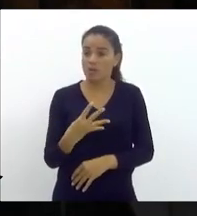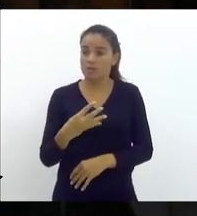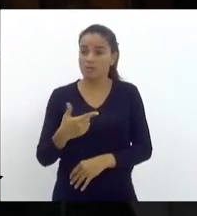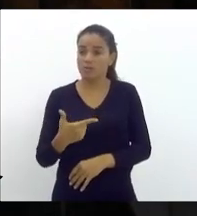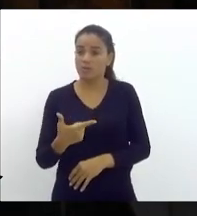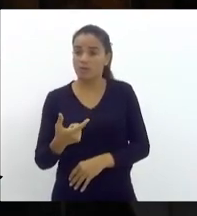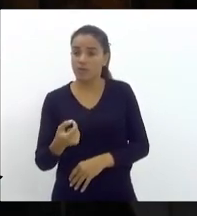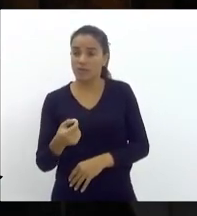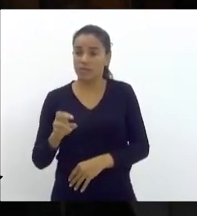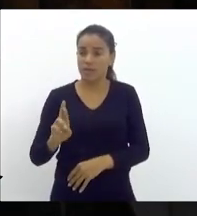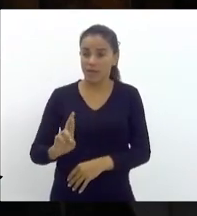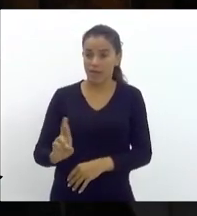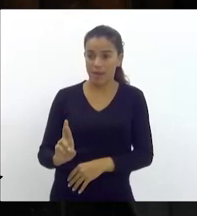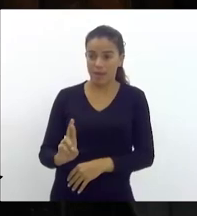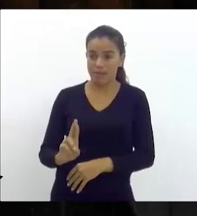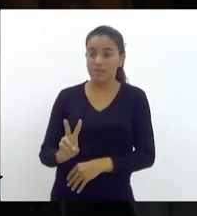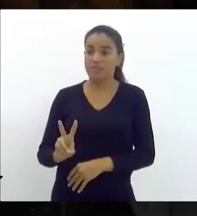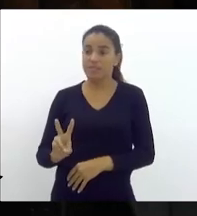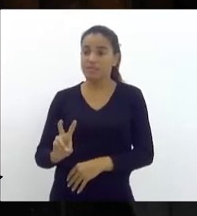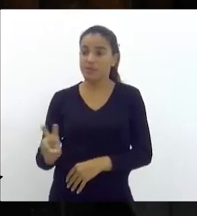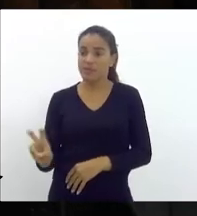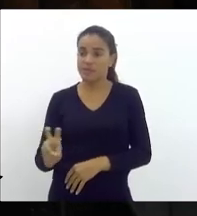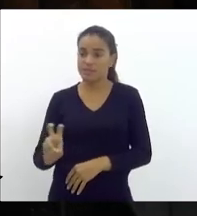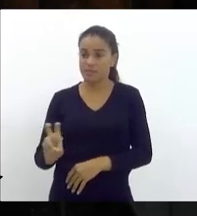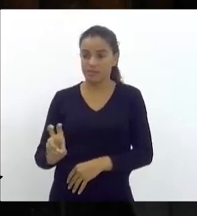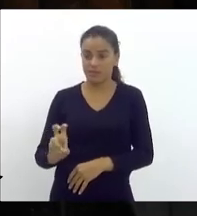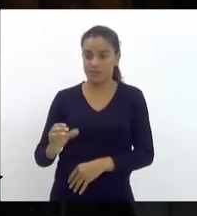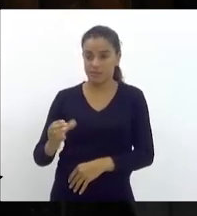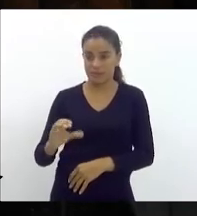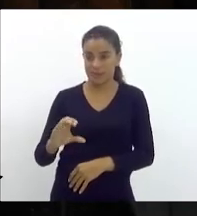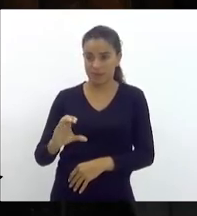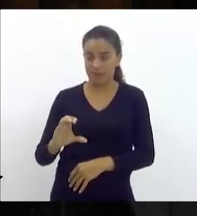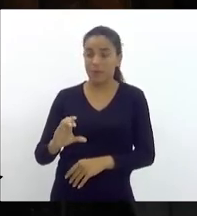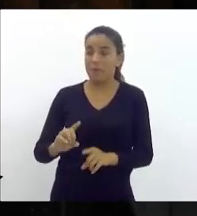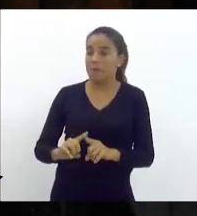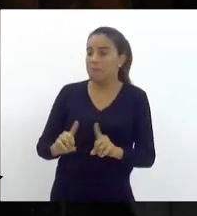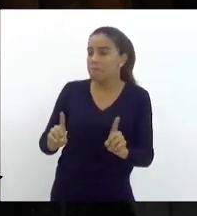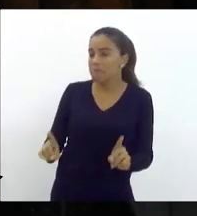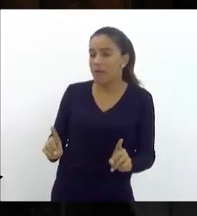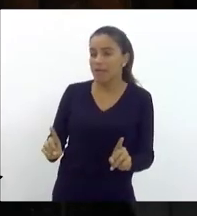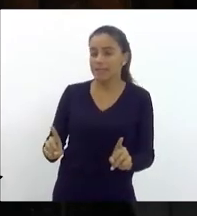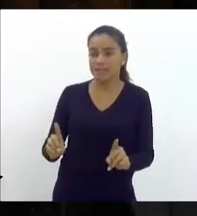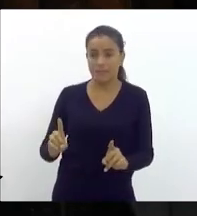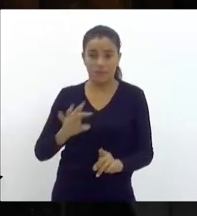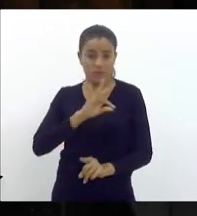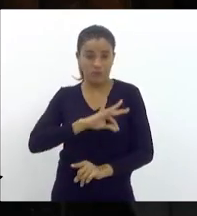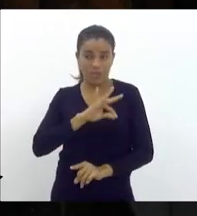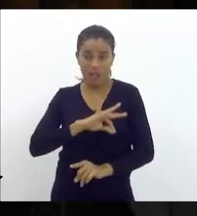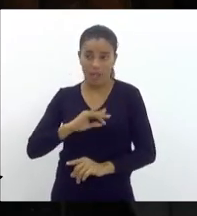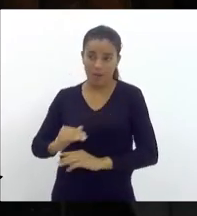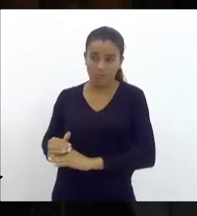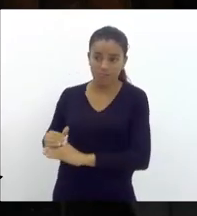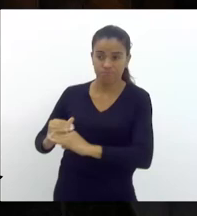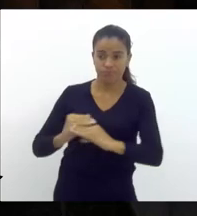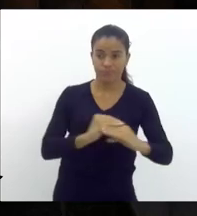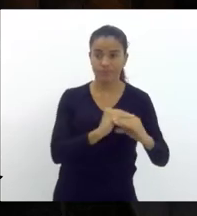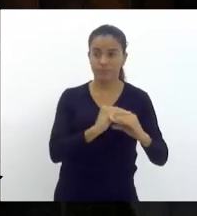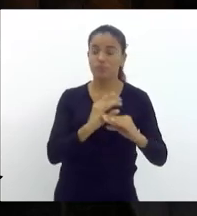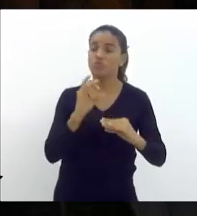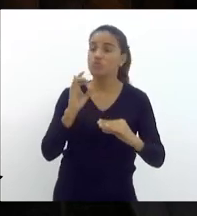,55, mas que esse piso só se